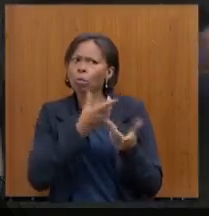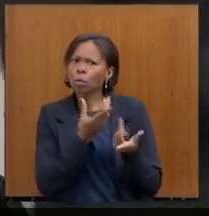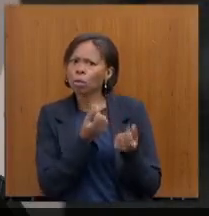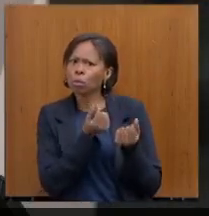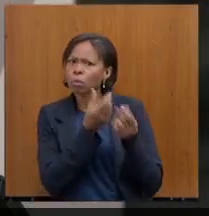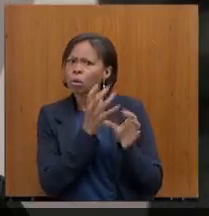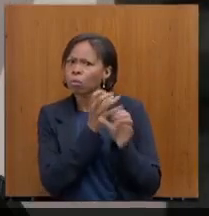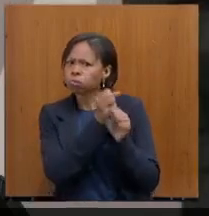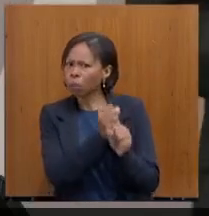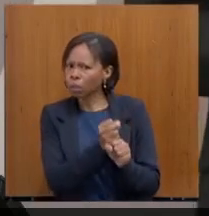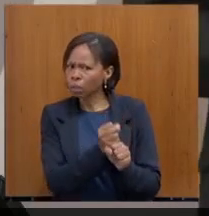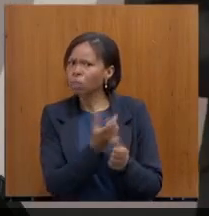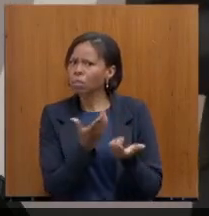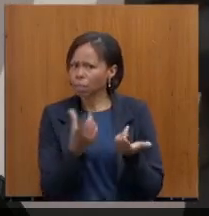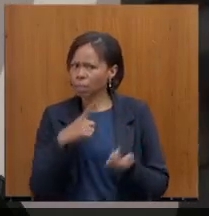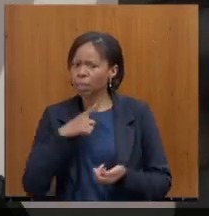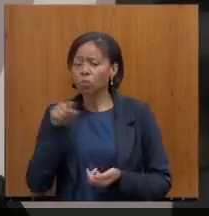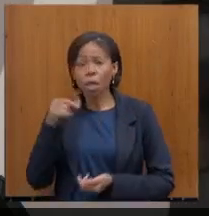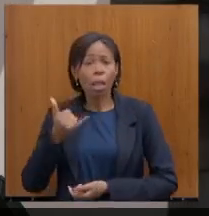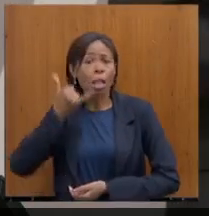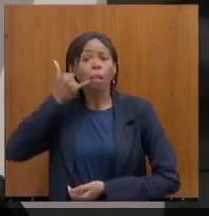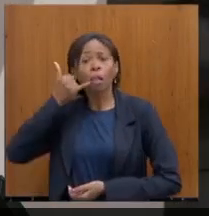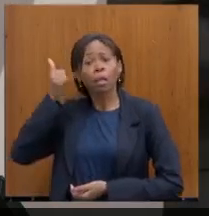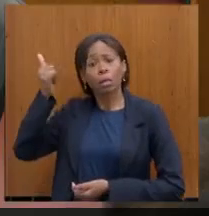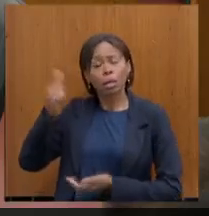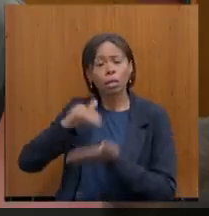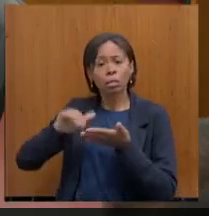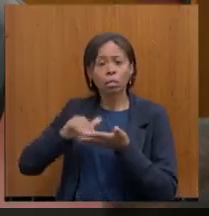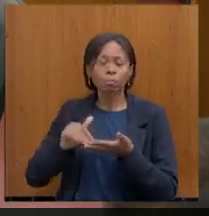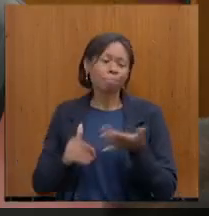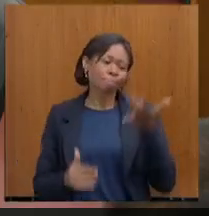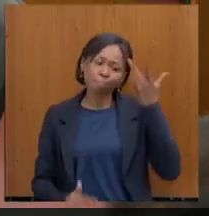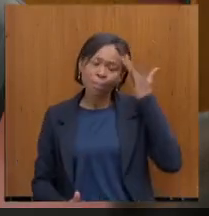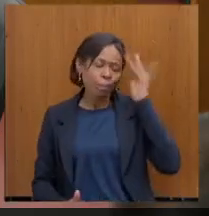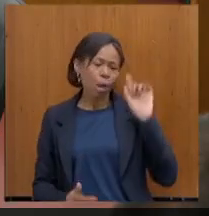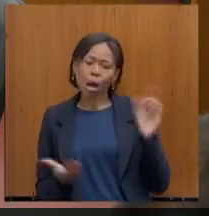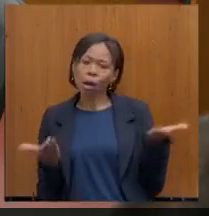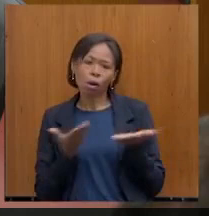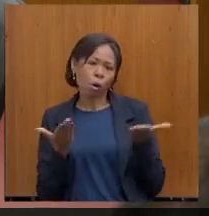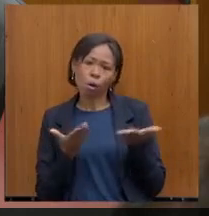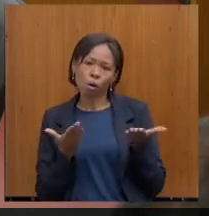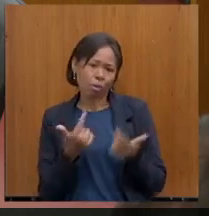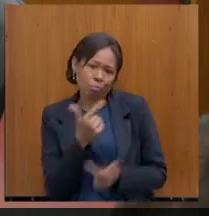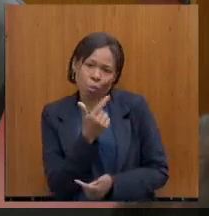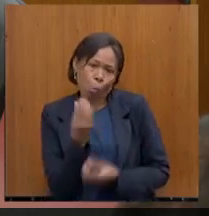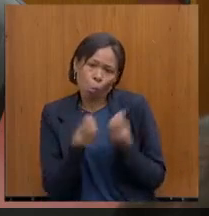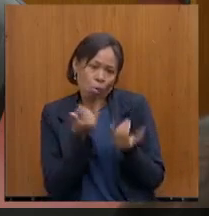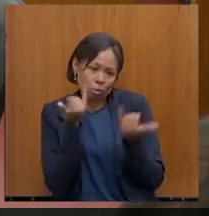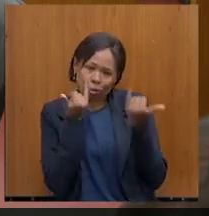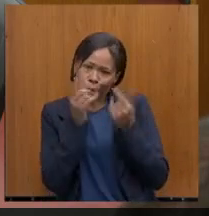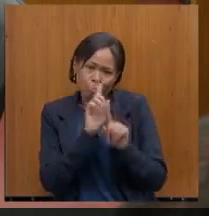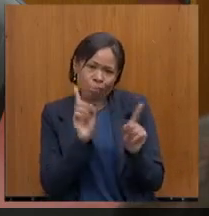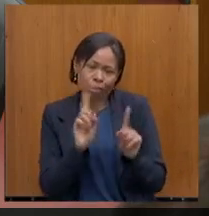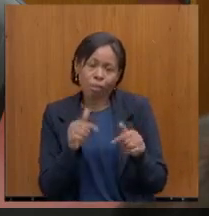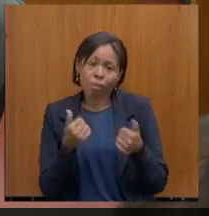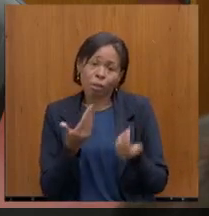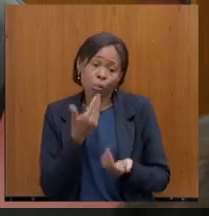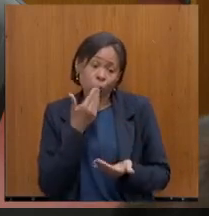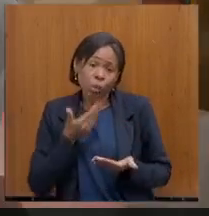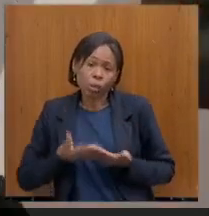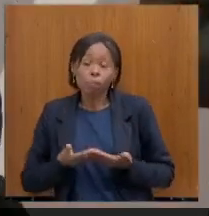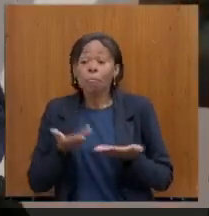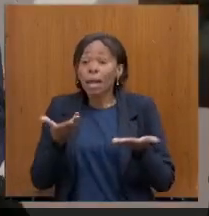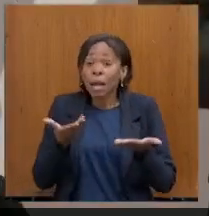Então, se o senhor pudesse ligar na secretaria, já que o não tem... Não tem como passar esse saldo agora. Não tem como passar. Eu faço pelo requerimento do senhor. Eu atendo. É uma